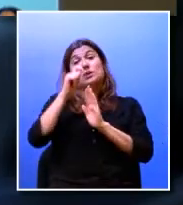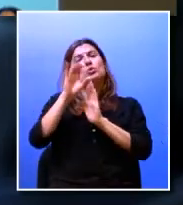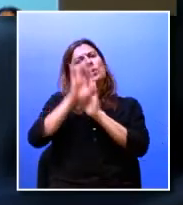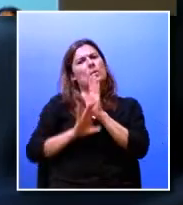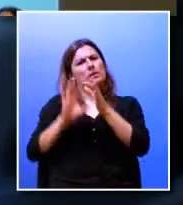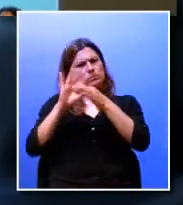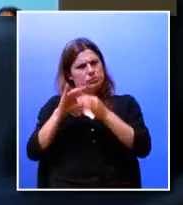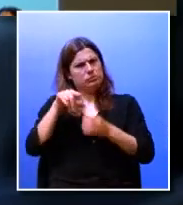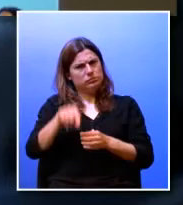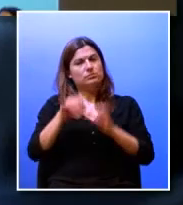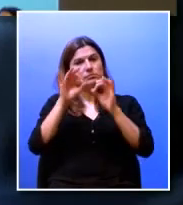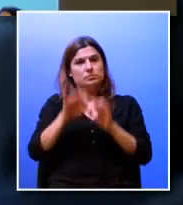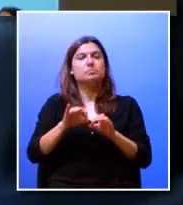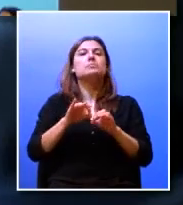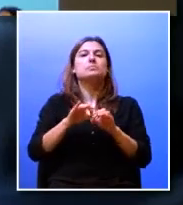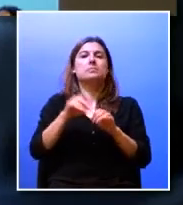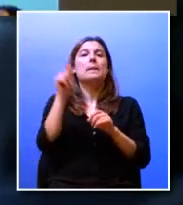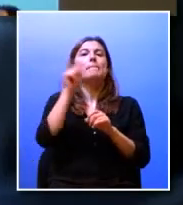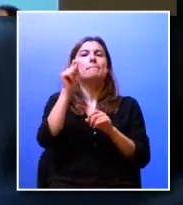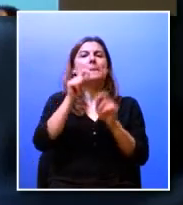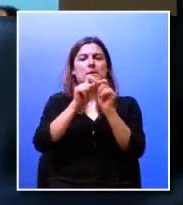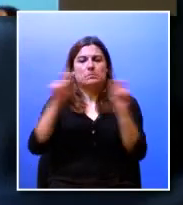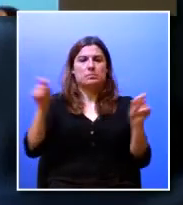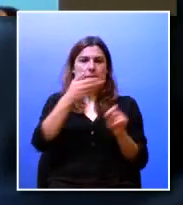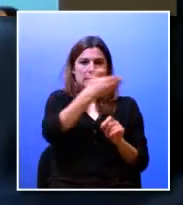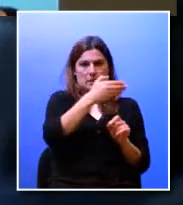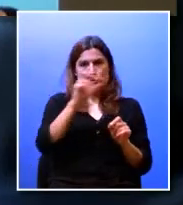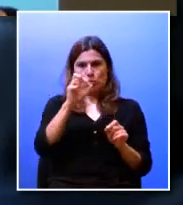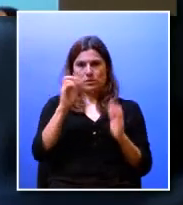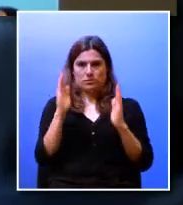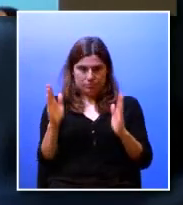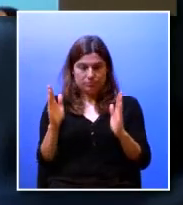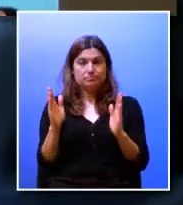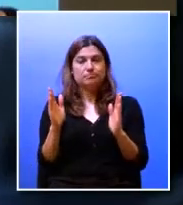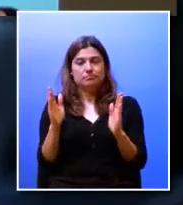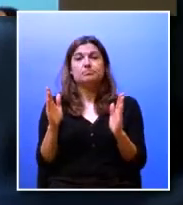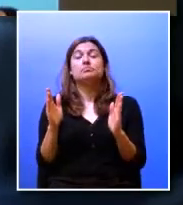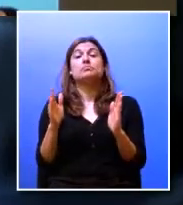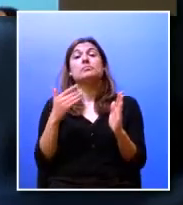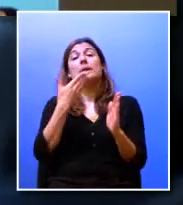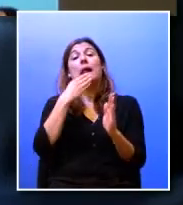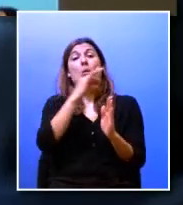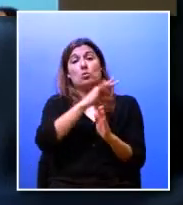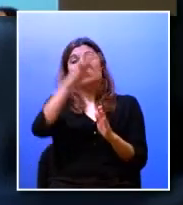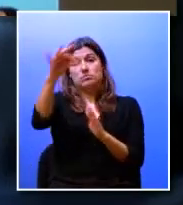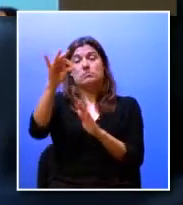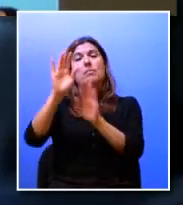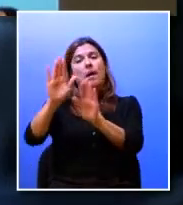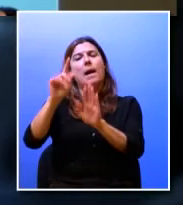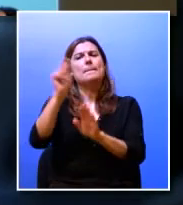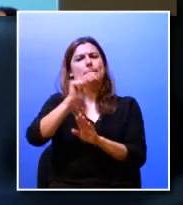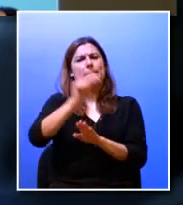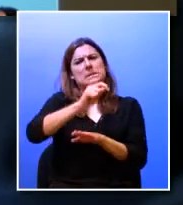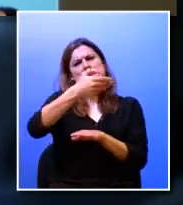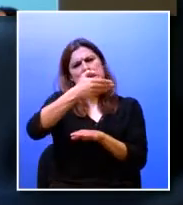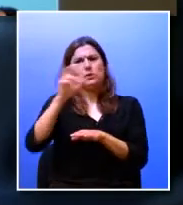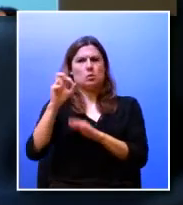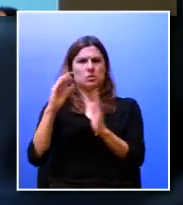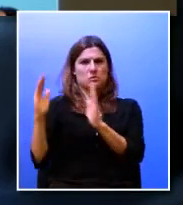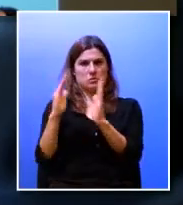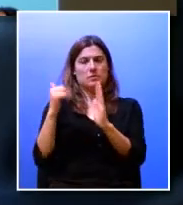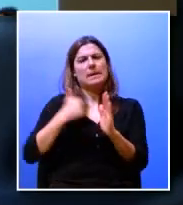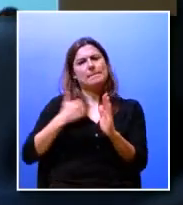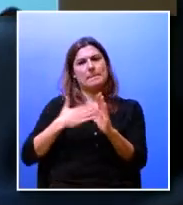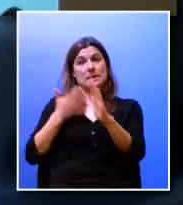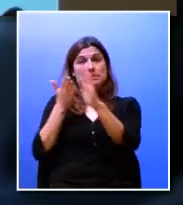compreendidas entre 7 a 8 meses ou seja nós colocamos um aluno durante 7 a 8 meses numa empresa